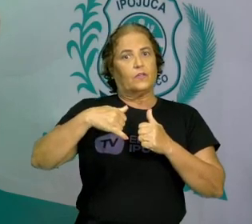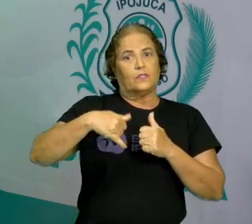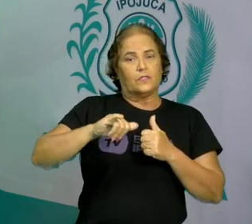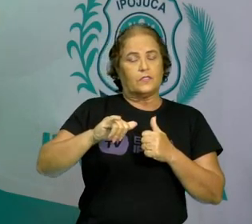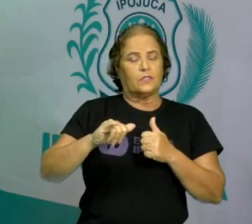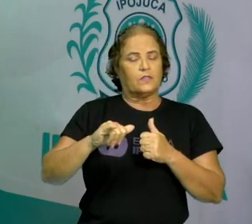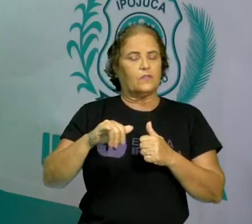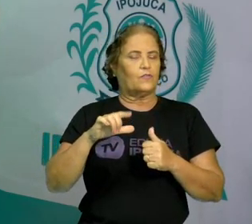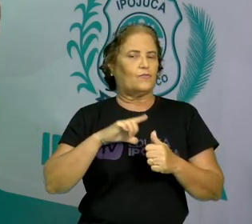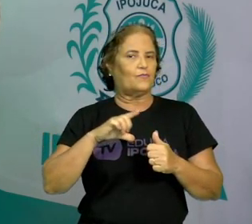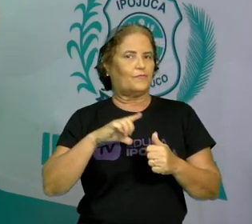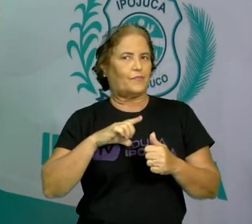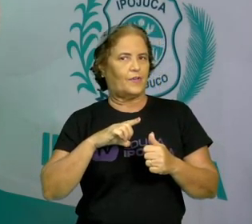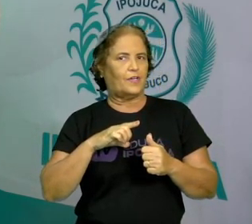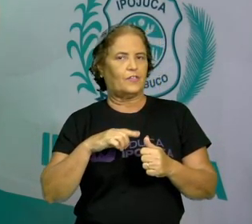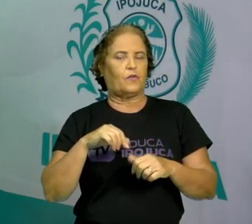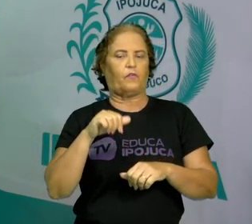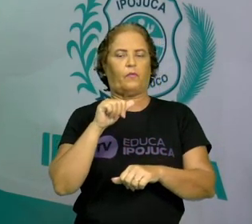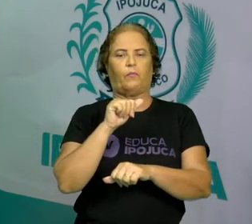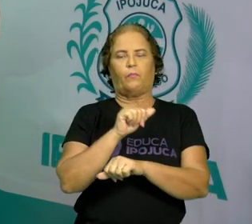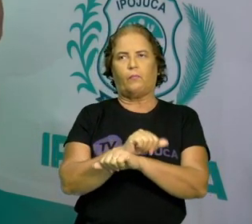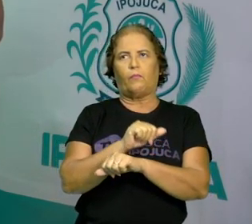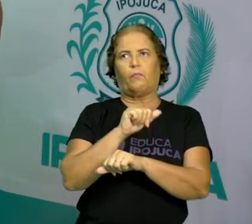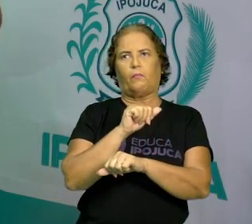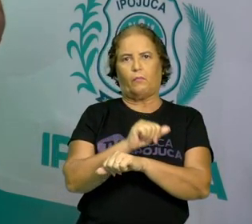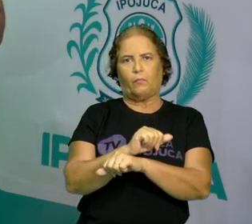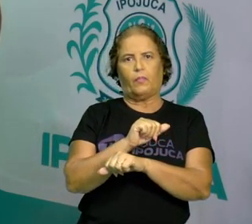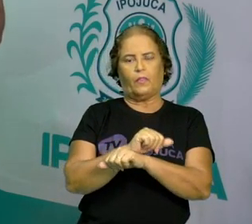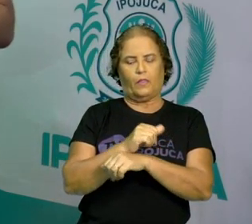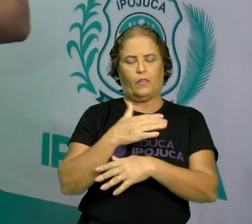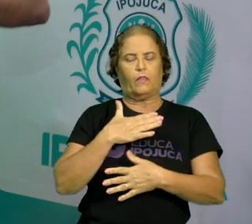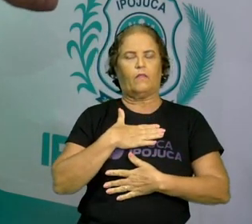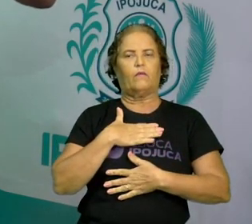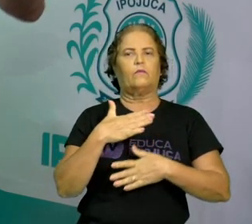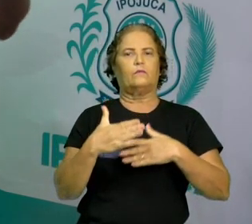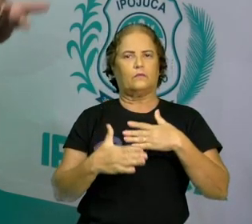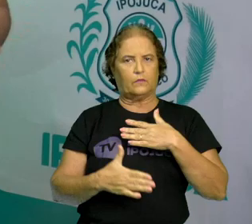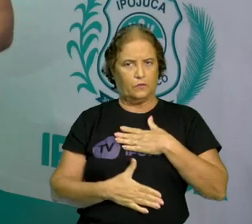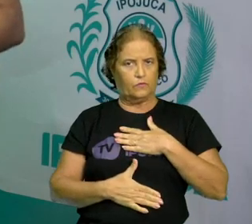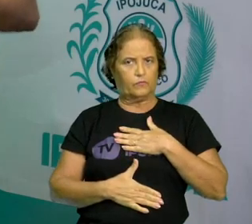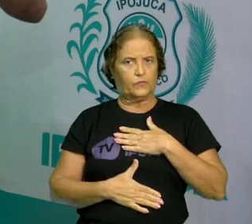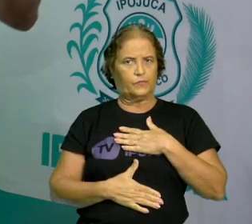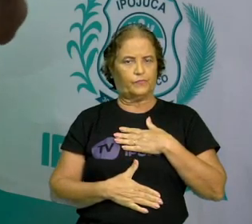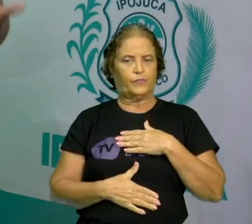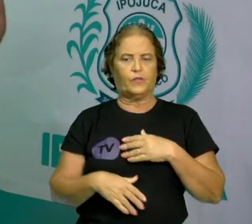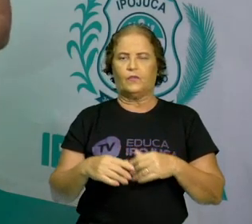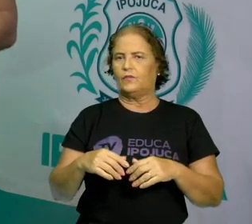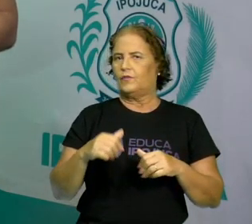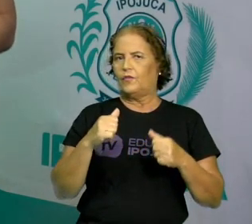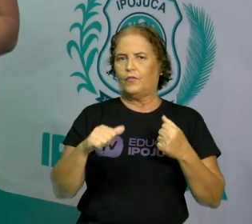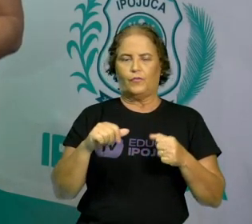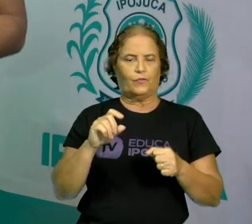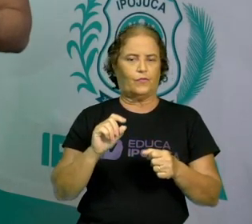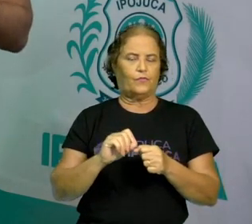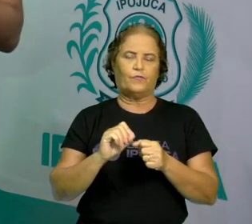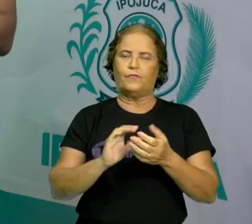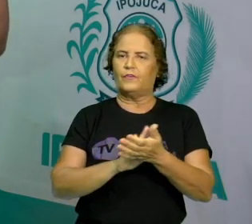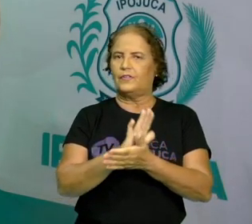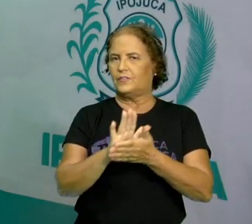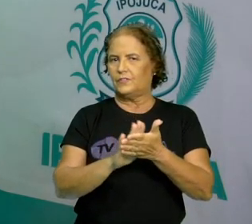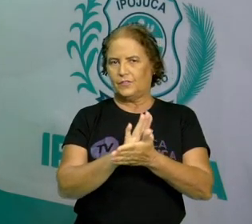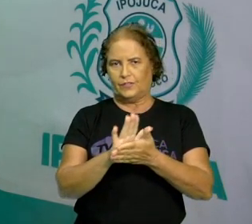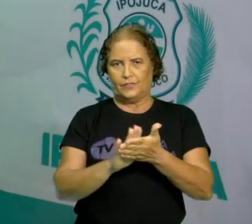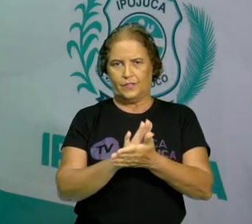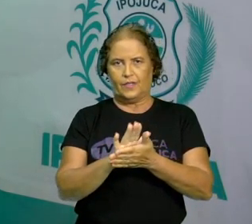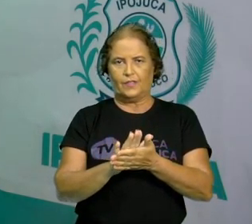corpo ficando sedentário, que é justamente aquele momento em que o corpo não tem atividade, não tem movimento suficiente e a